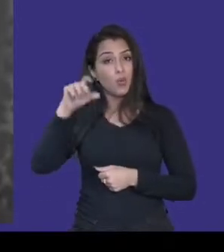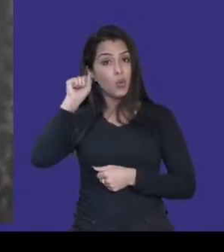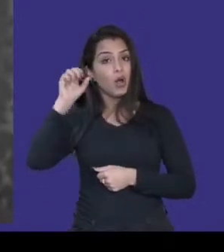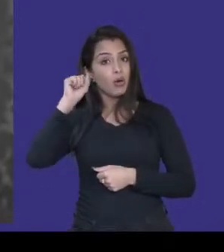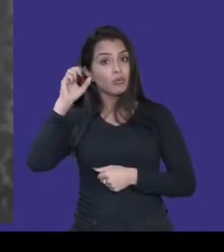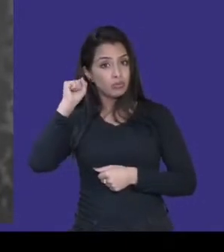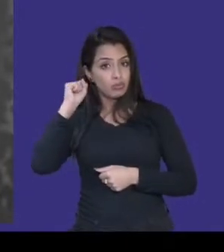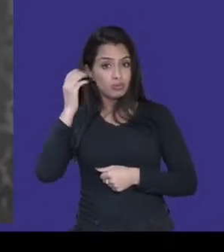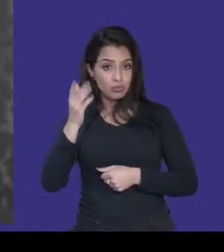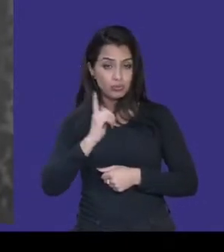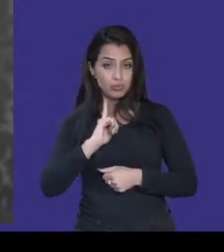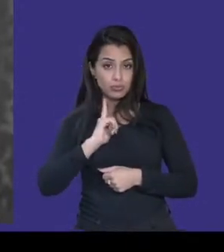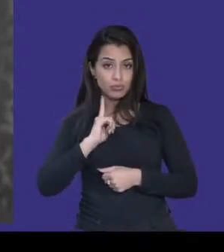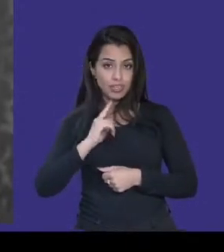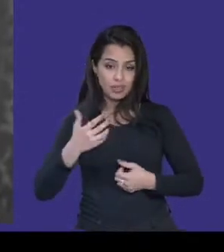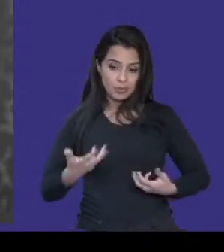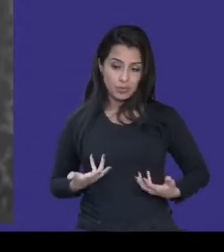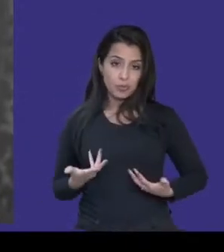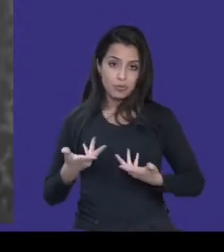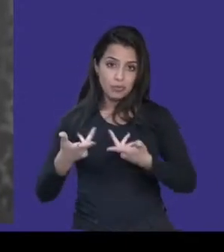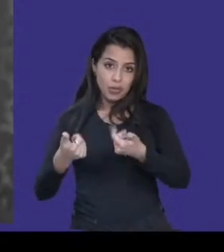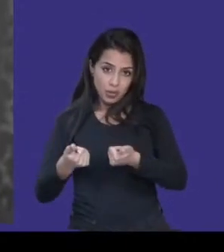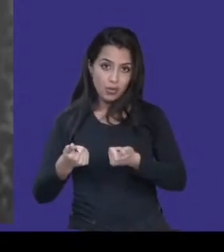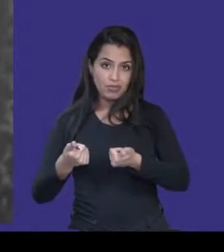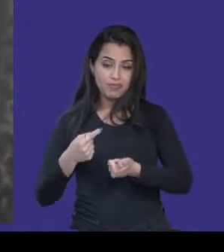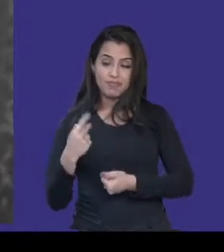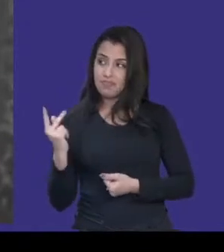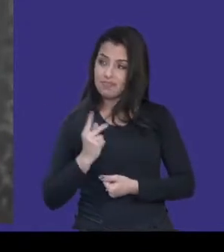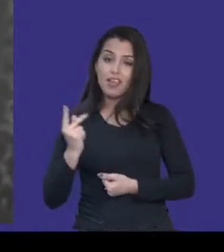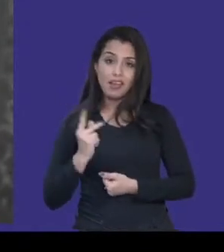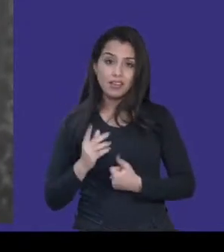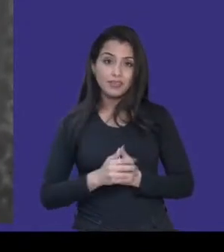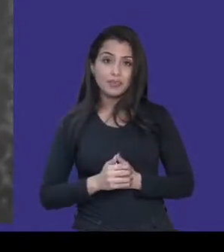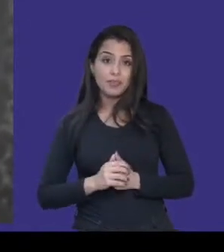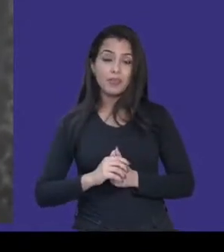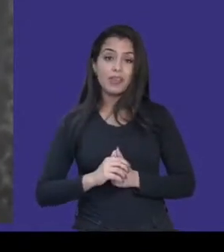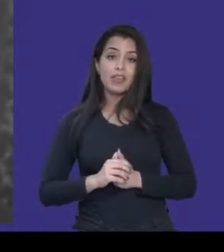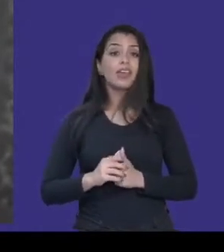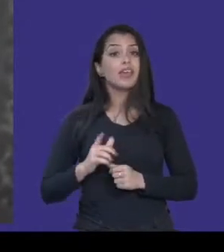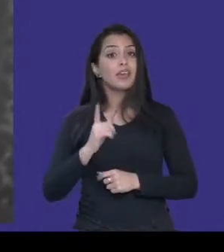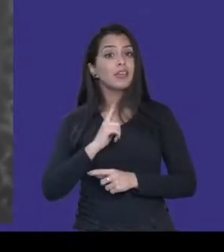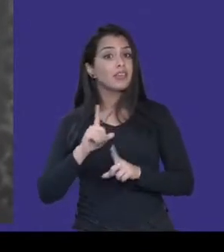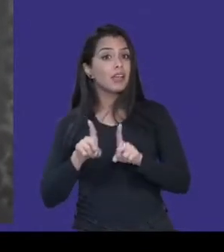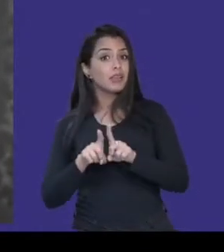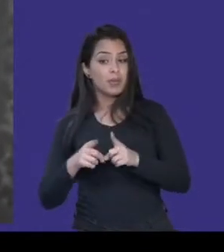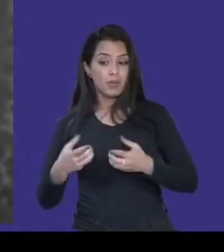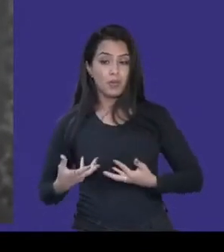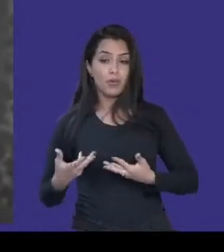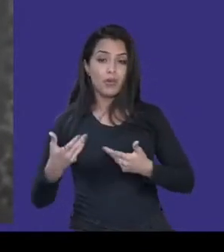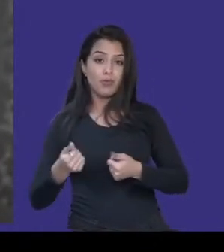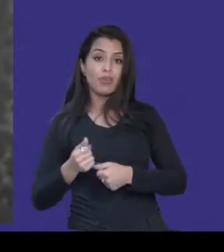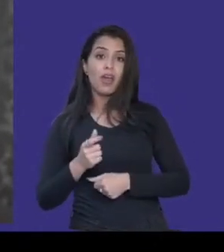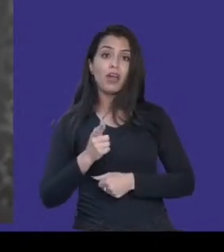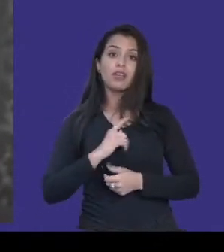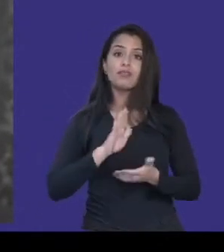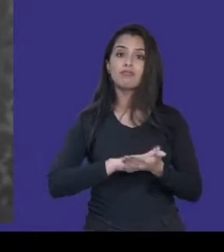justamente o convite para essa nossa palestra. E, juntamente com esse convite, com esse áudio, tinha a